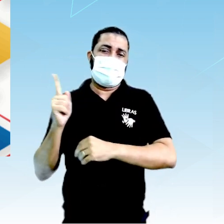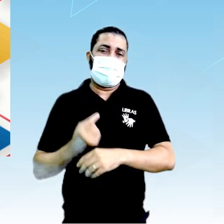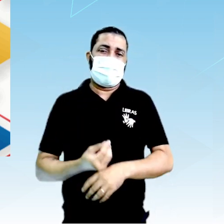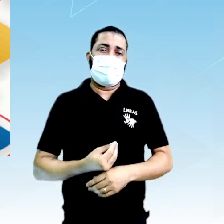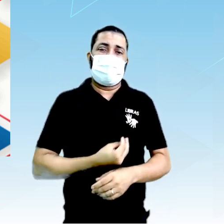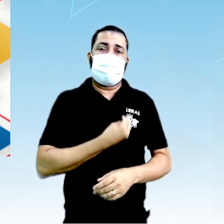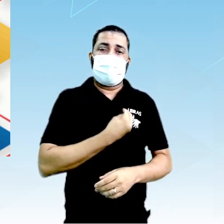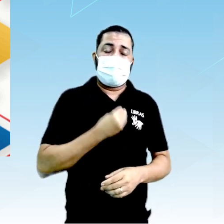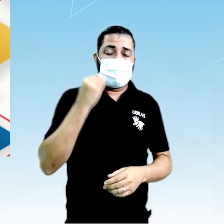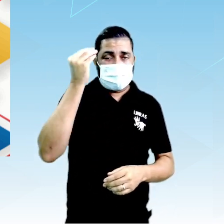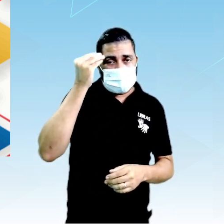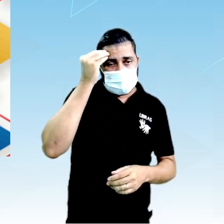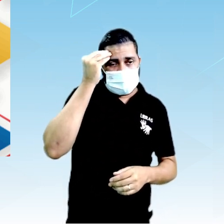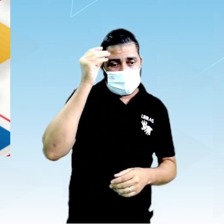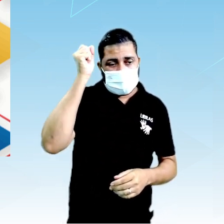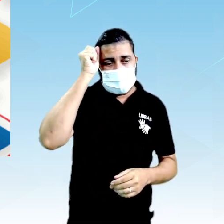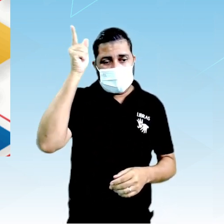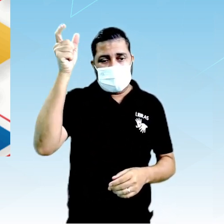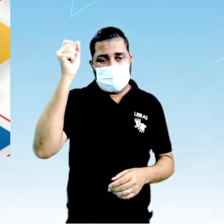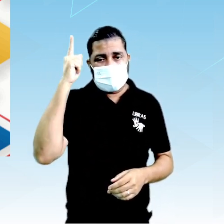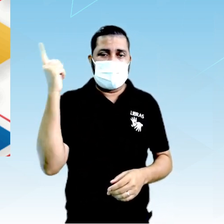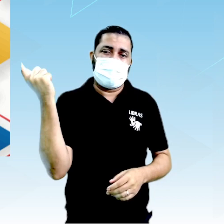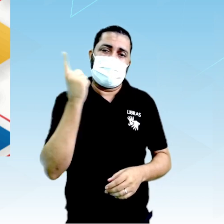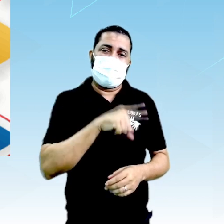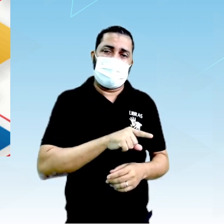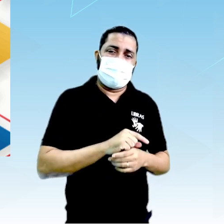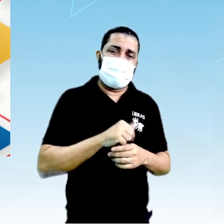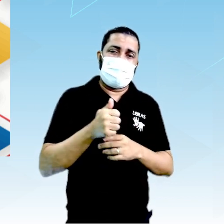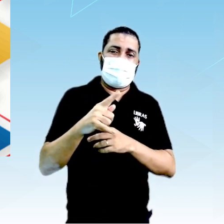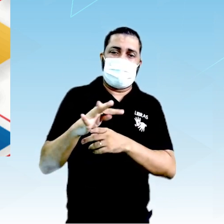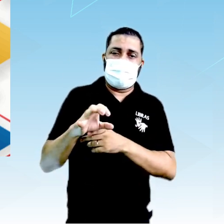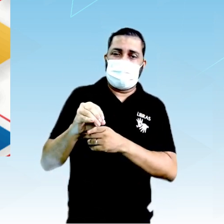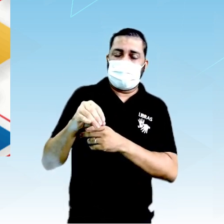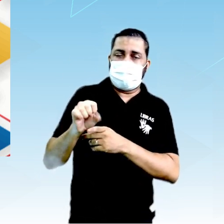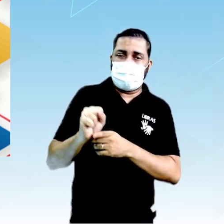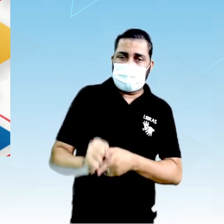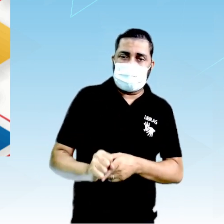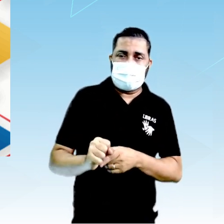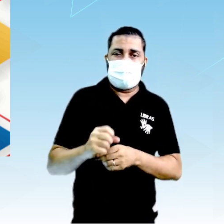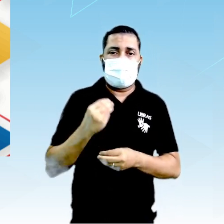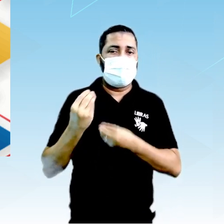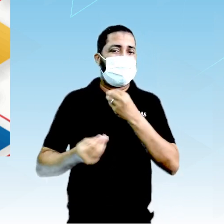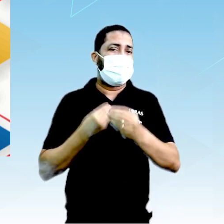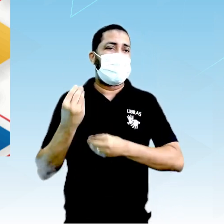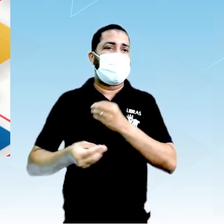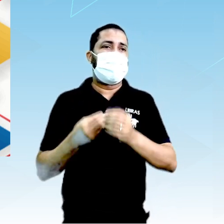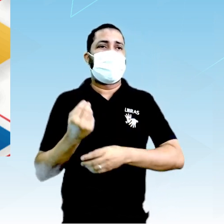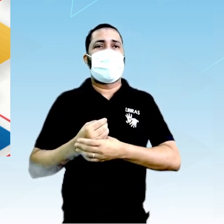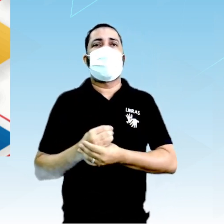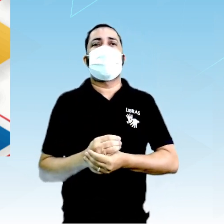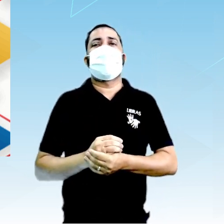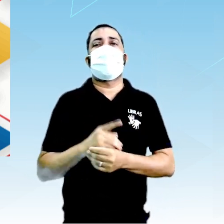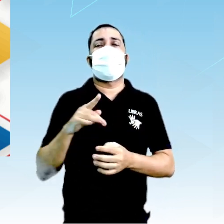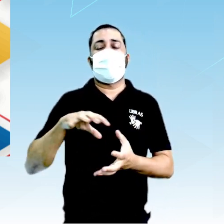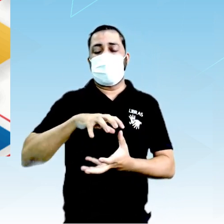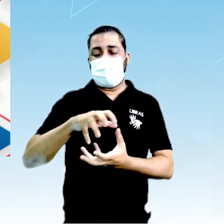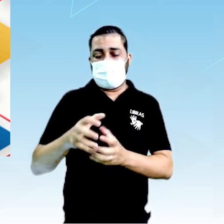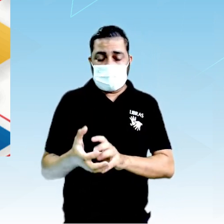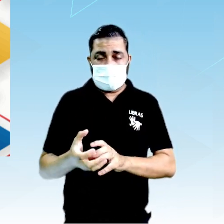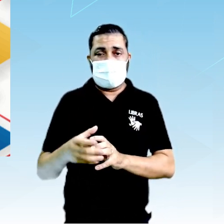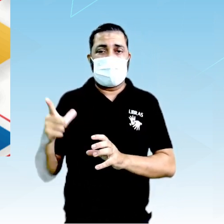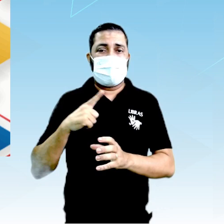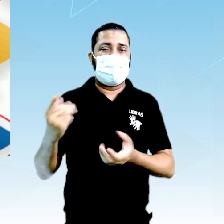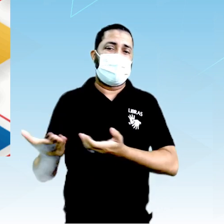experiência. Então a ideia de considerar o seu átomo como uma esfera, como uma esfera, tem